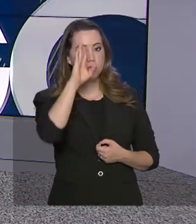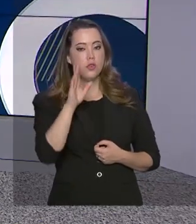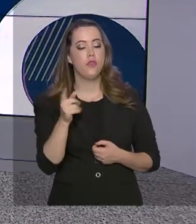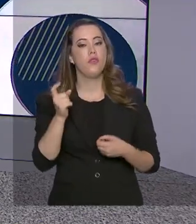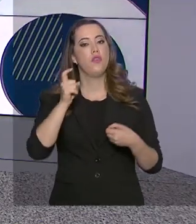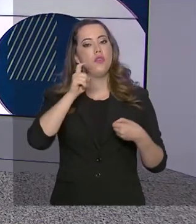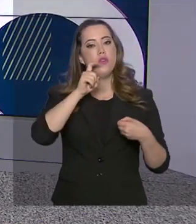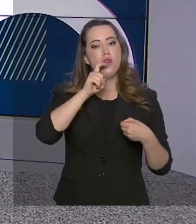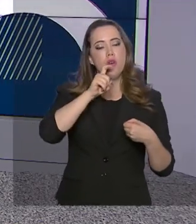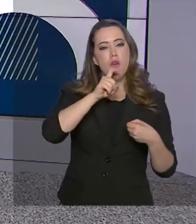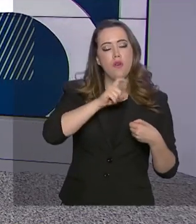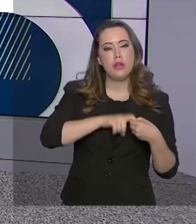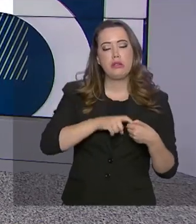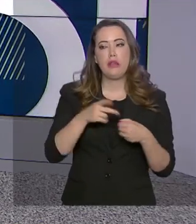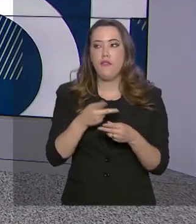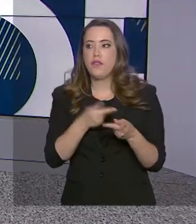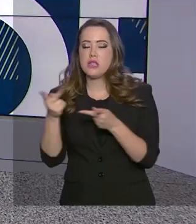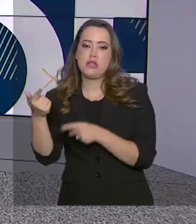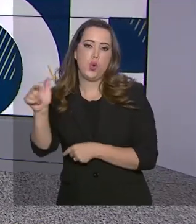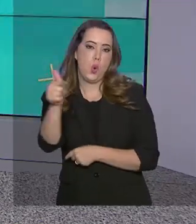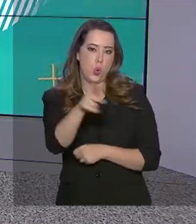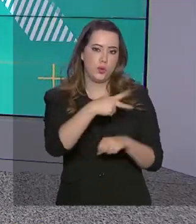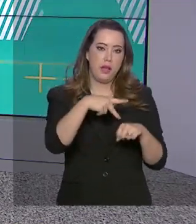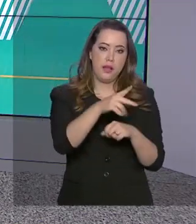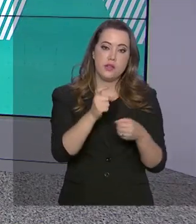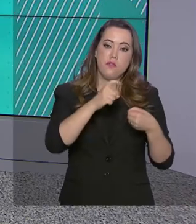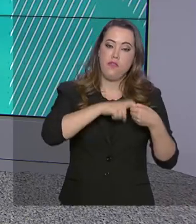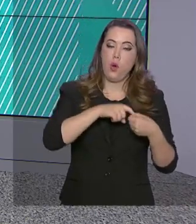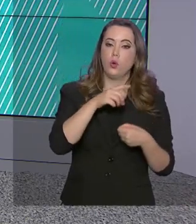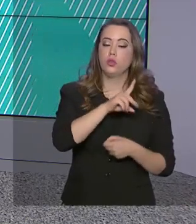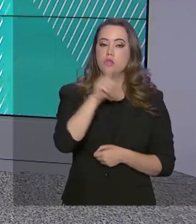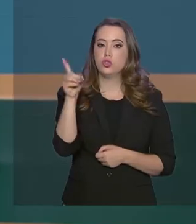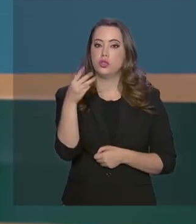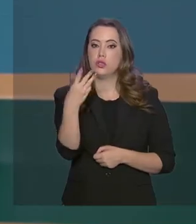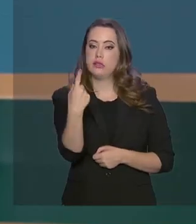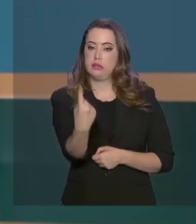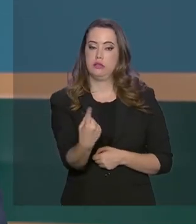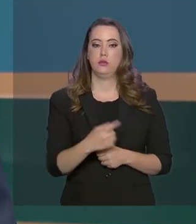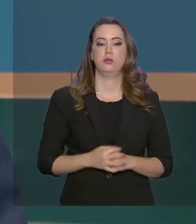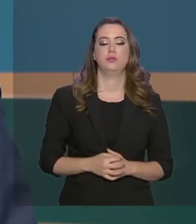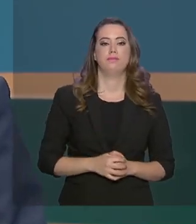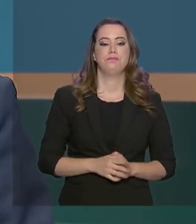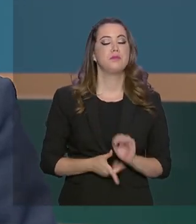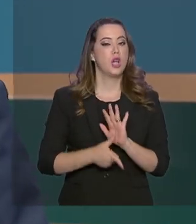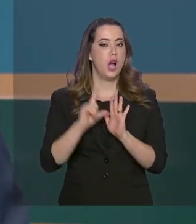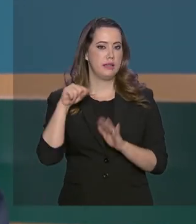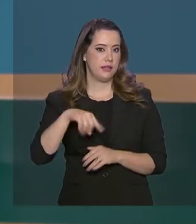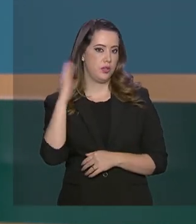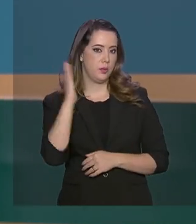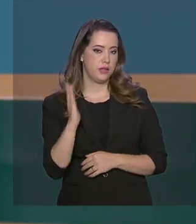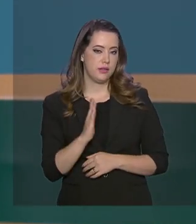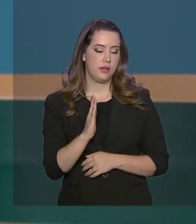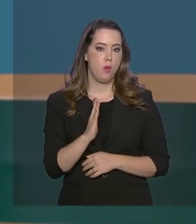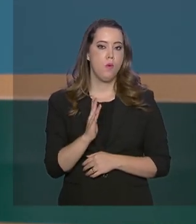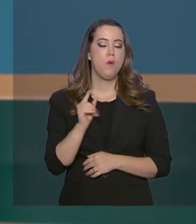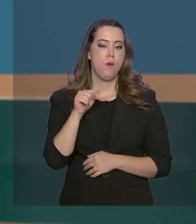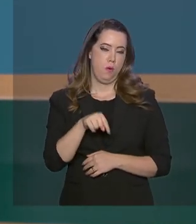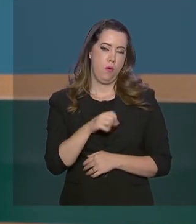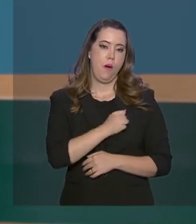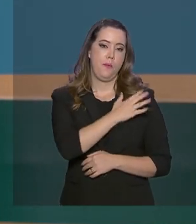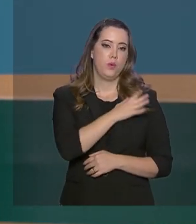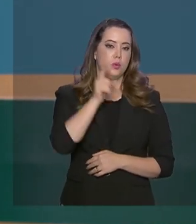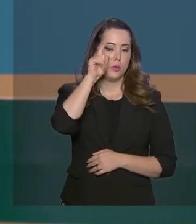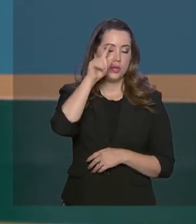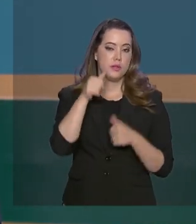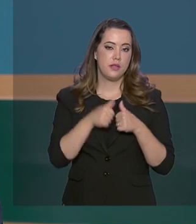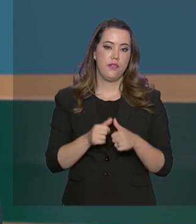a países da Ásia e do Oriente Médio, deve retornar no dia 31. E mais cedo, ainda no Brasil, Hamilton Mourão comentou a